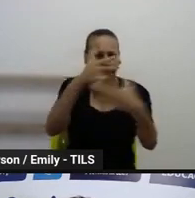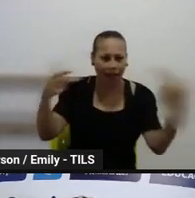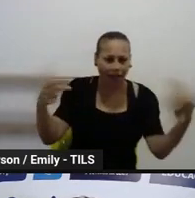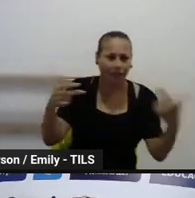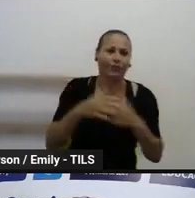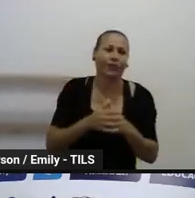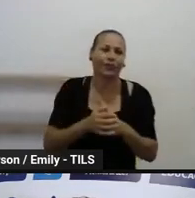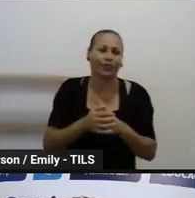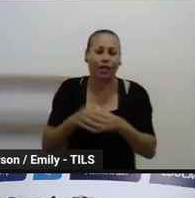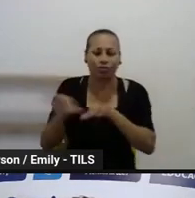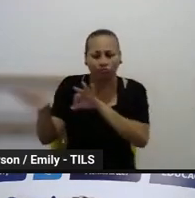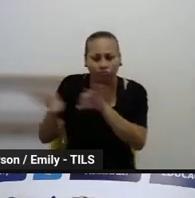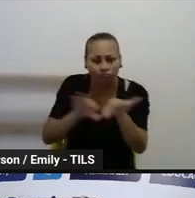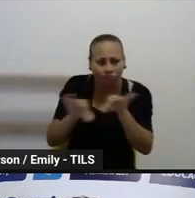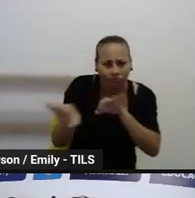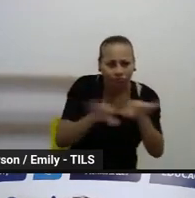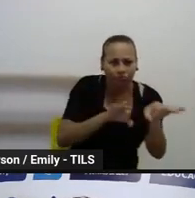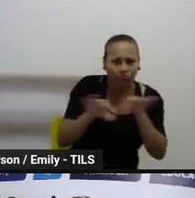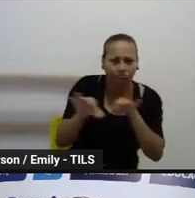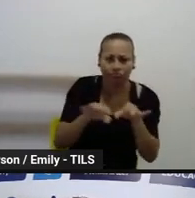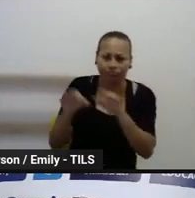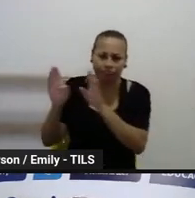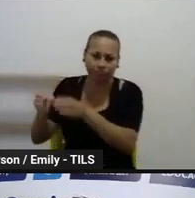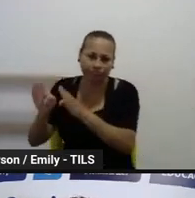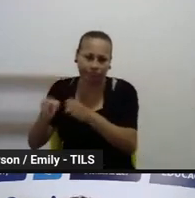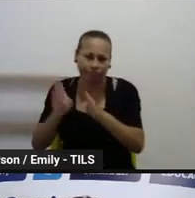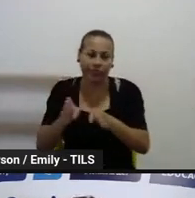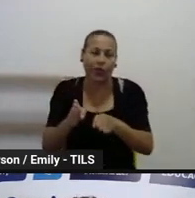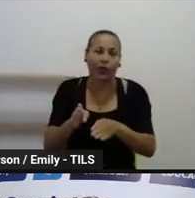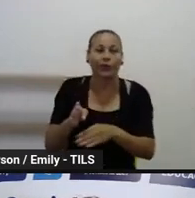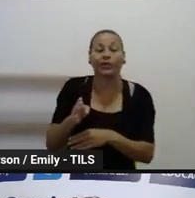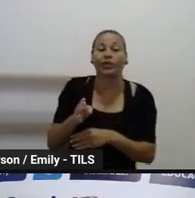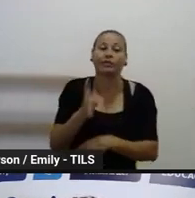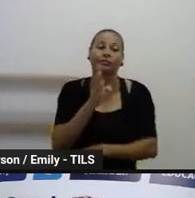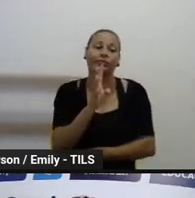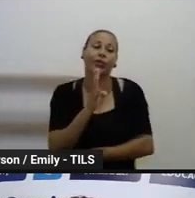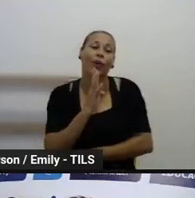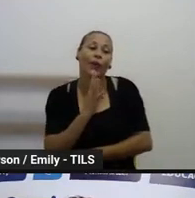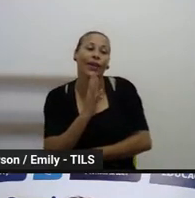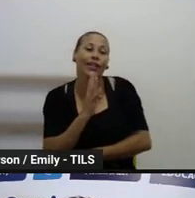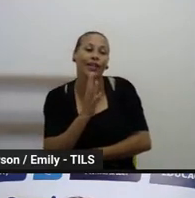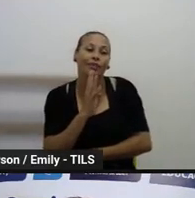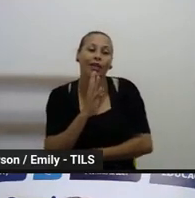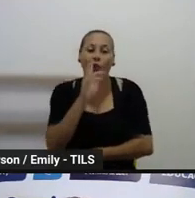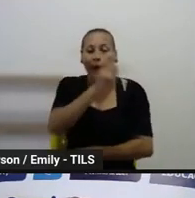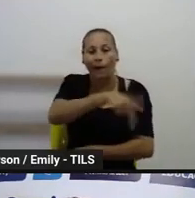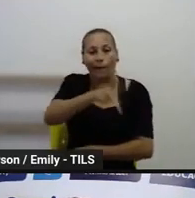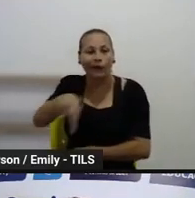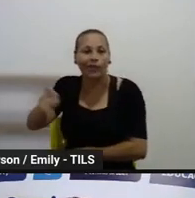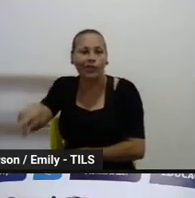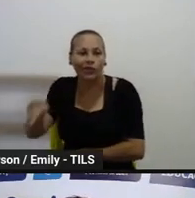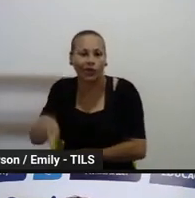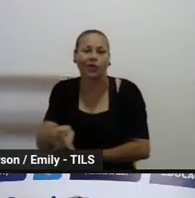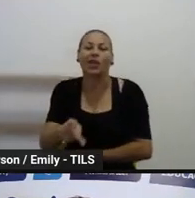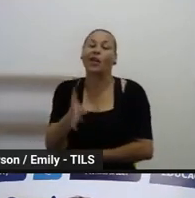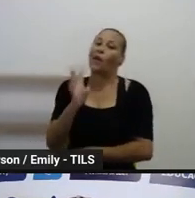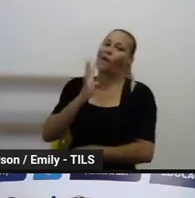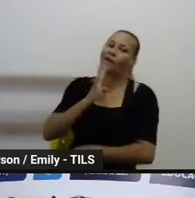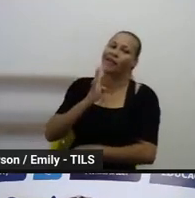A gente organizava por área do conhecimento, e o professor que trabalhava dentro daquela área do conhecimento